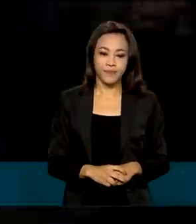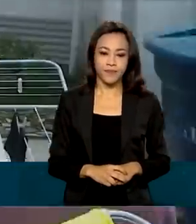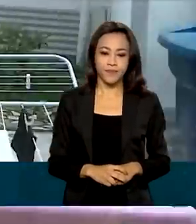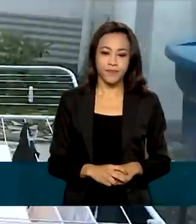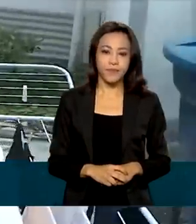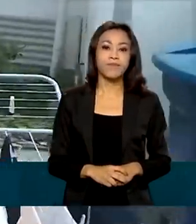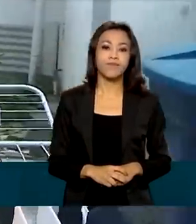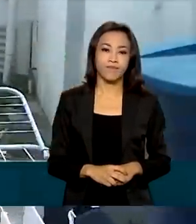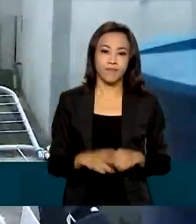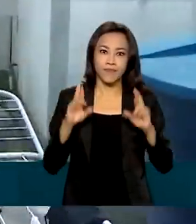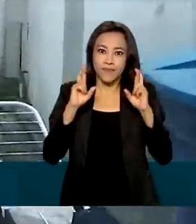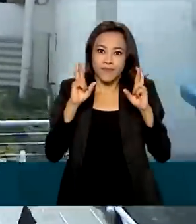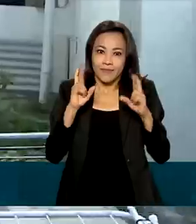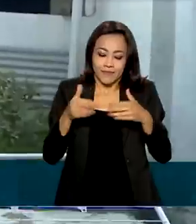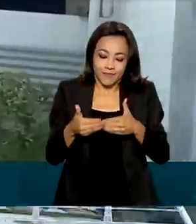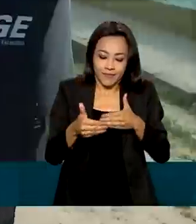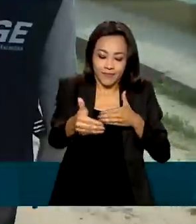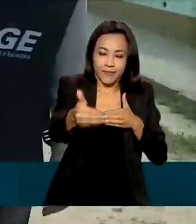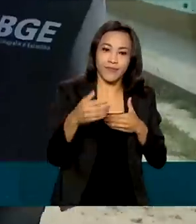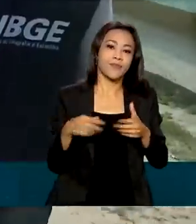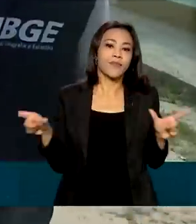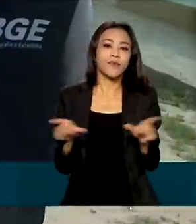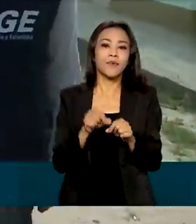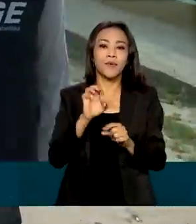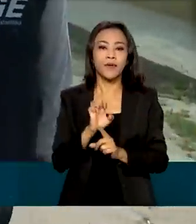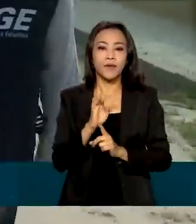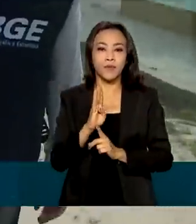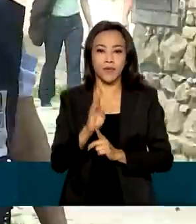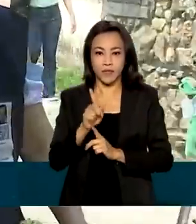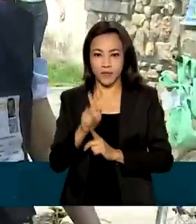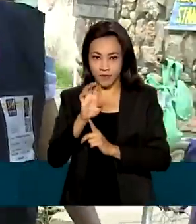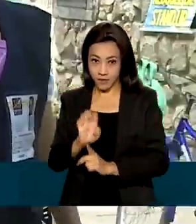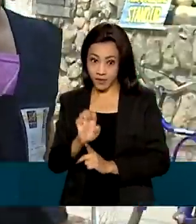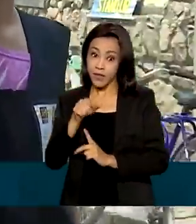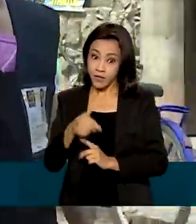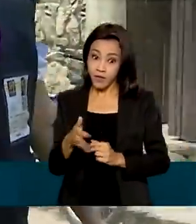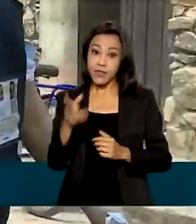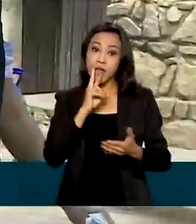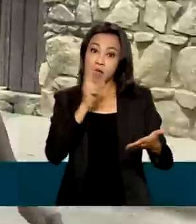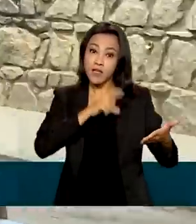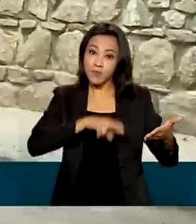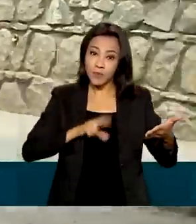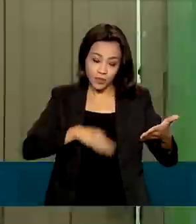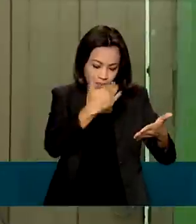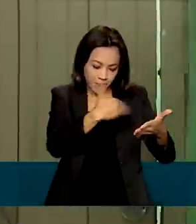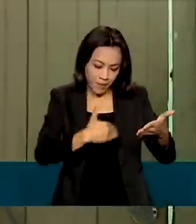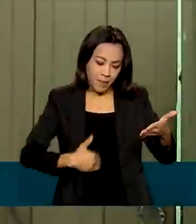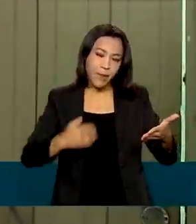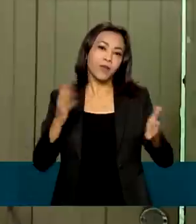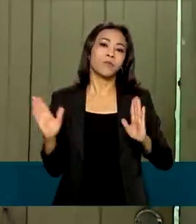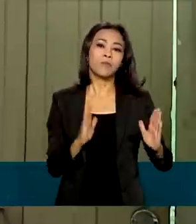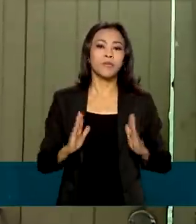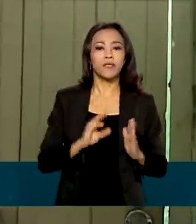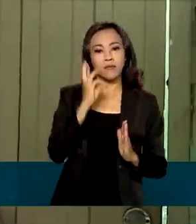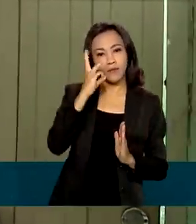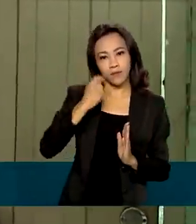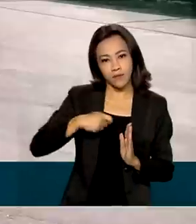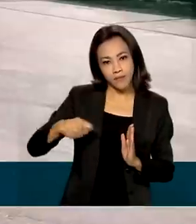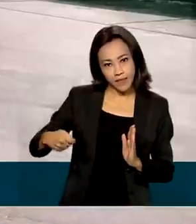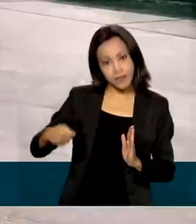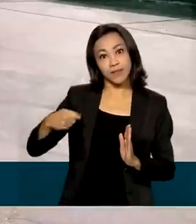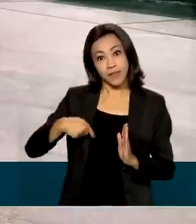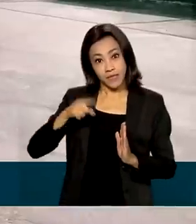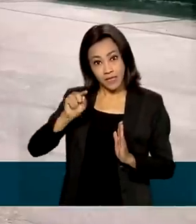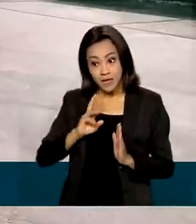A expectativa do IBGE é de que os questionários do Censo vão ser respondidos no prazo de três meses e os primeiros